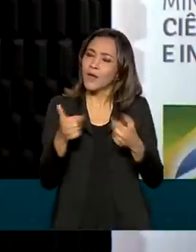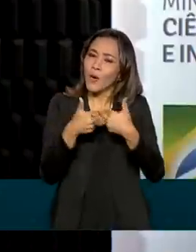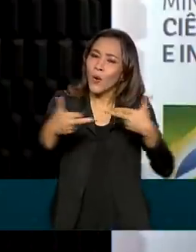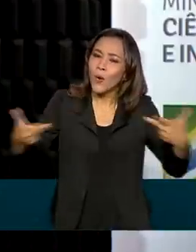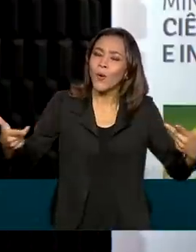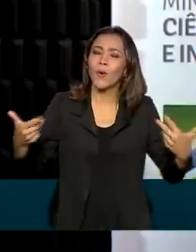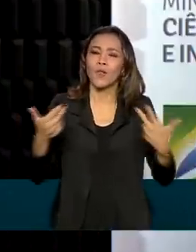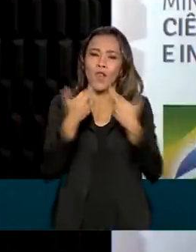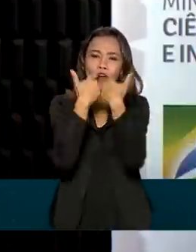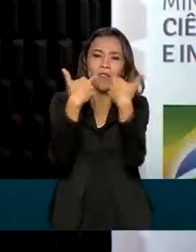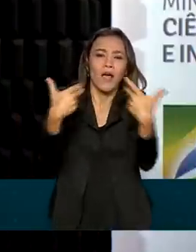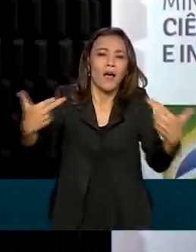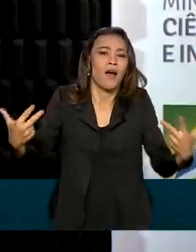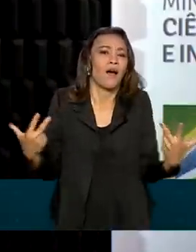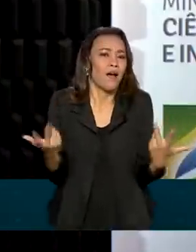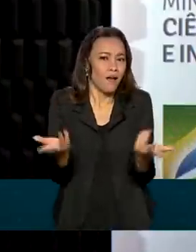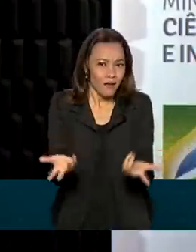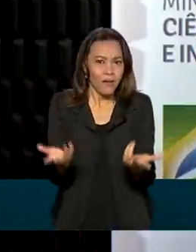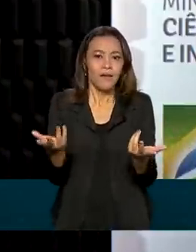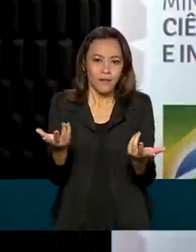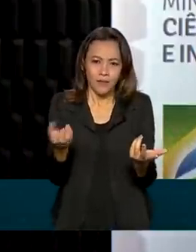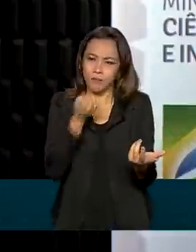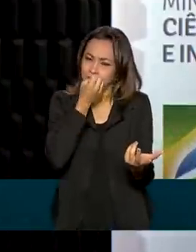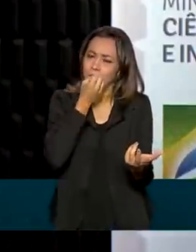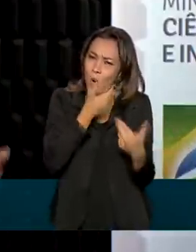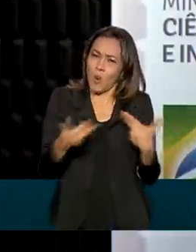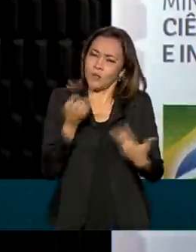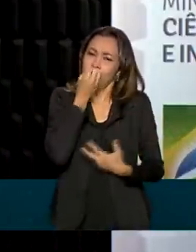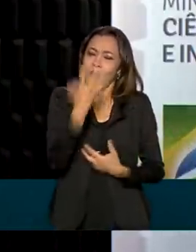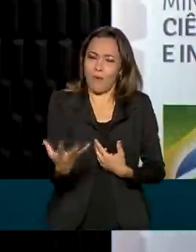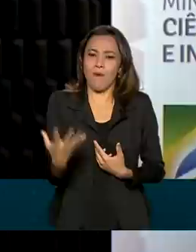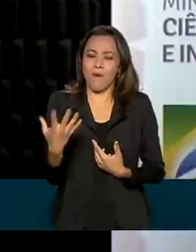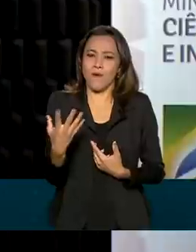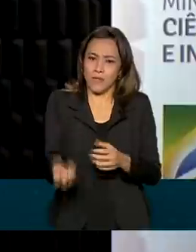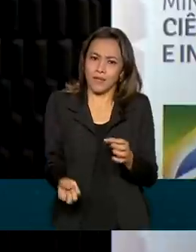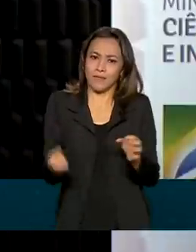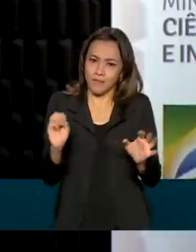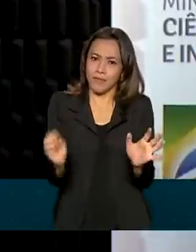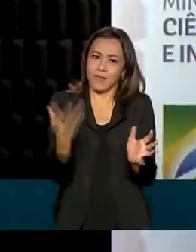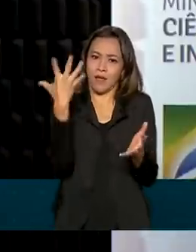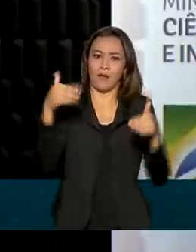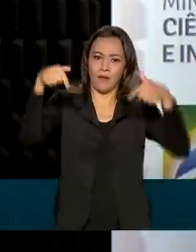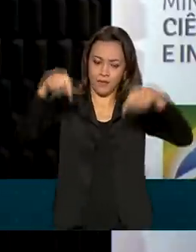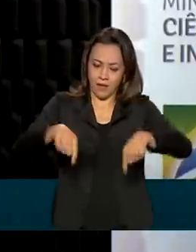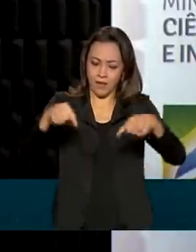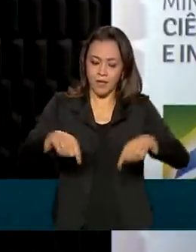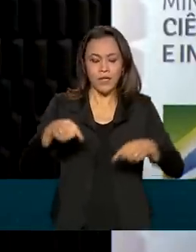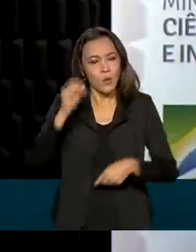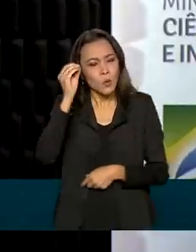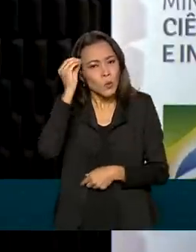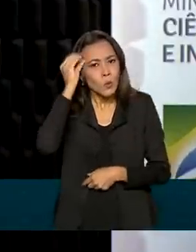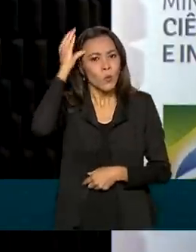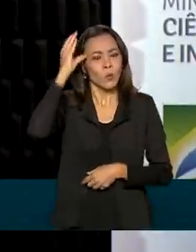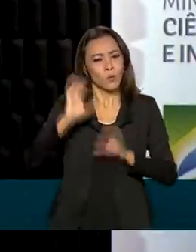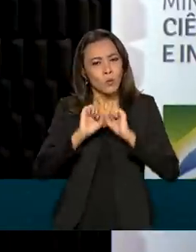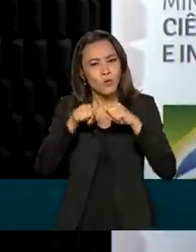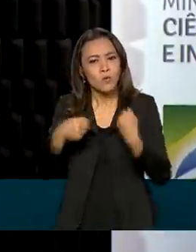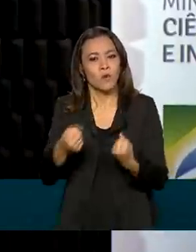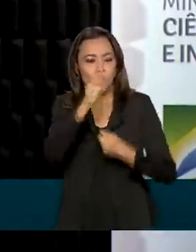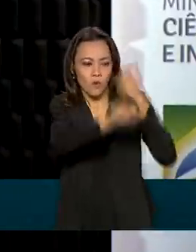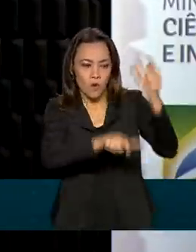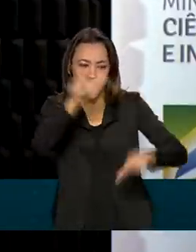inovações e coisas muito boas possam sair daqui do conhecimento, da dedicação, do